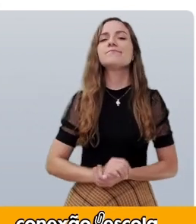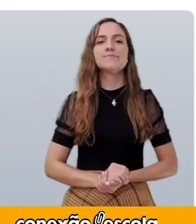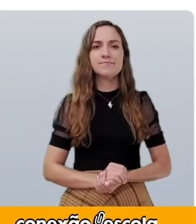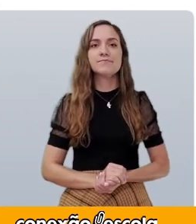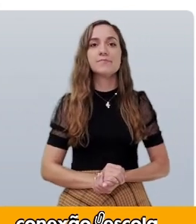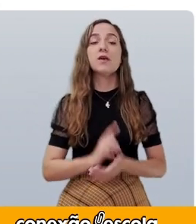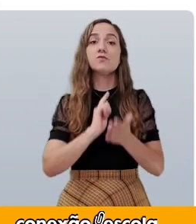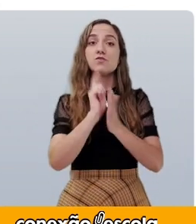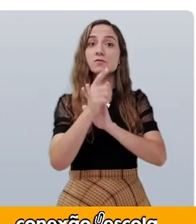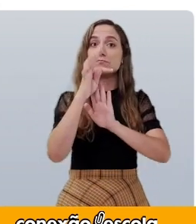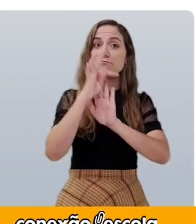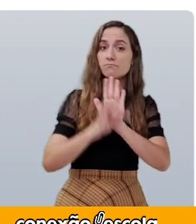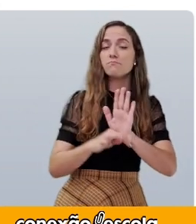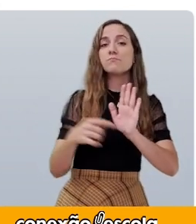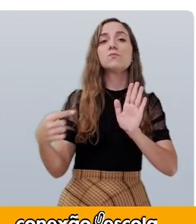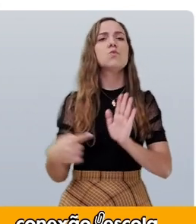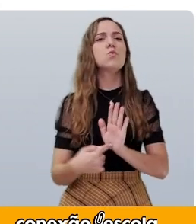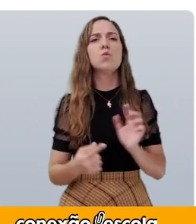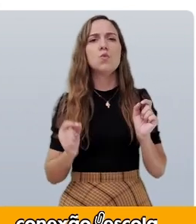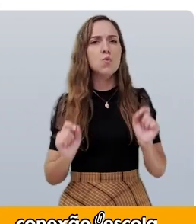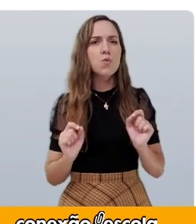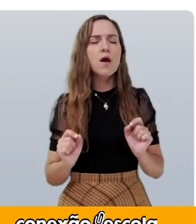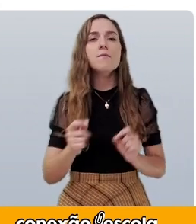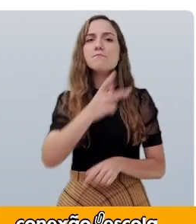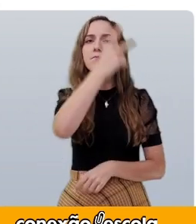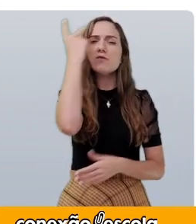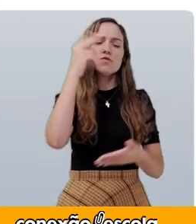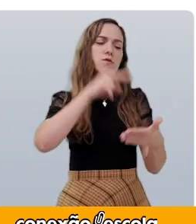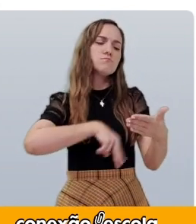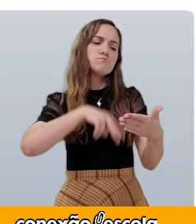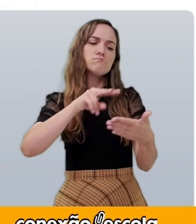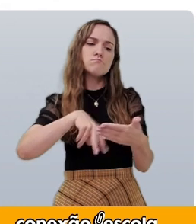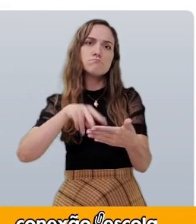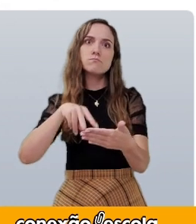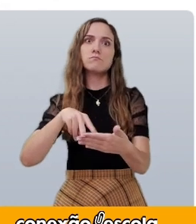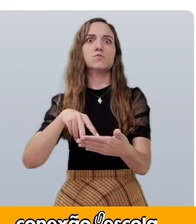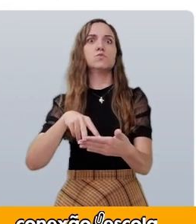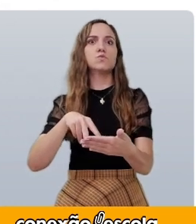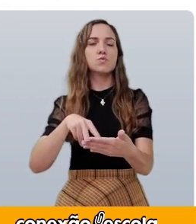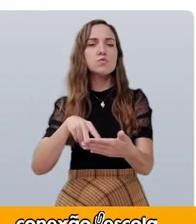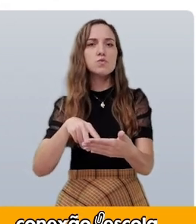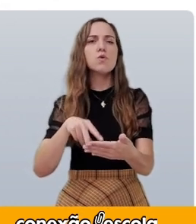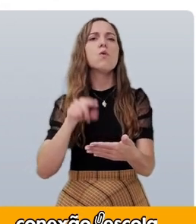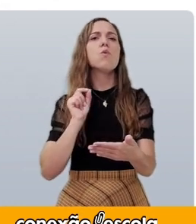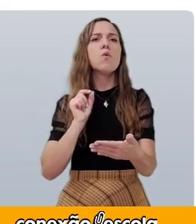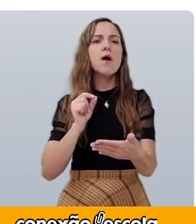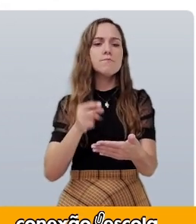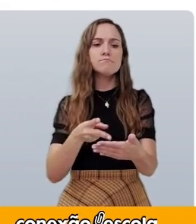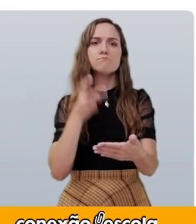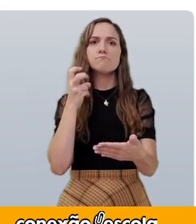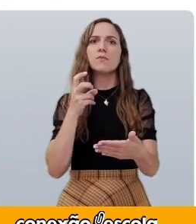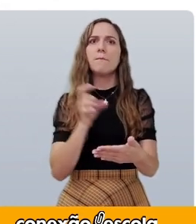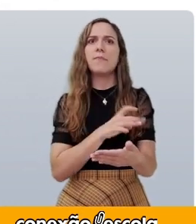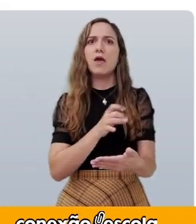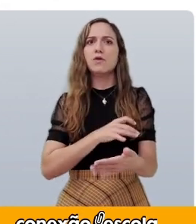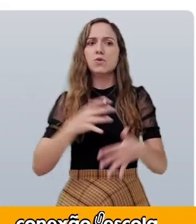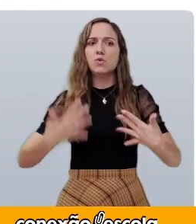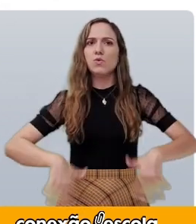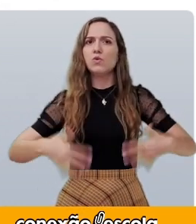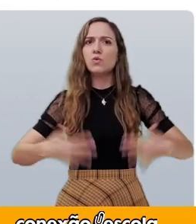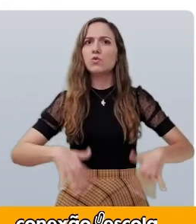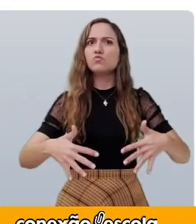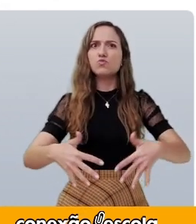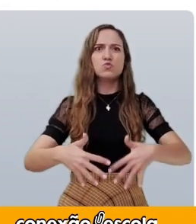Nesse gênero textual, quando o leitor lê, se encontra assustado